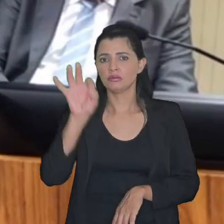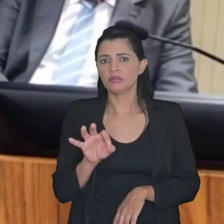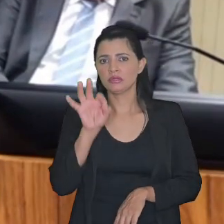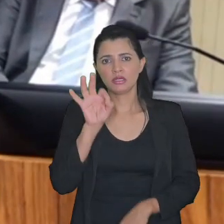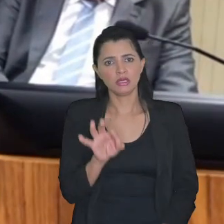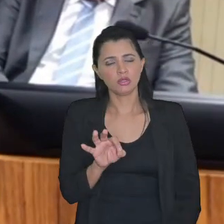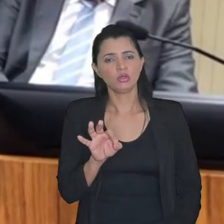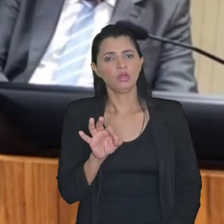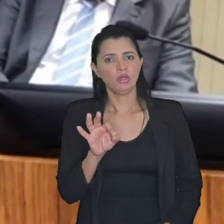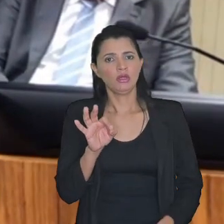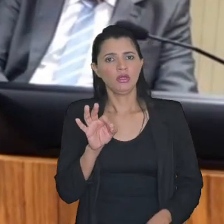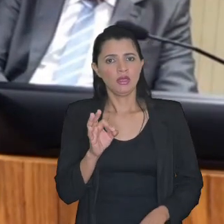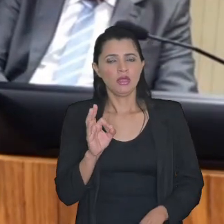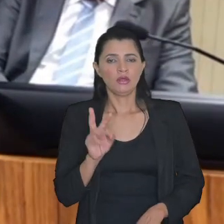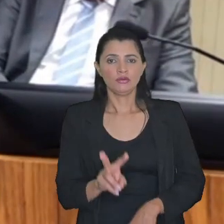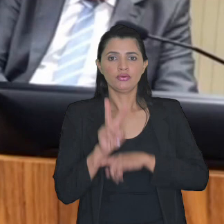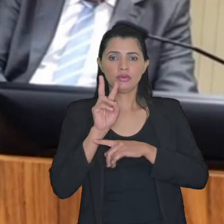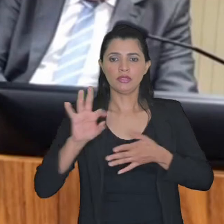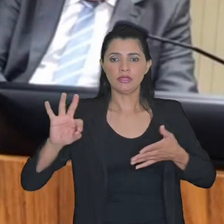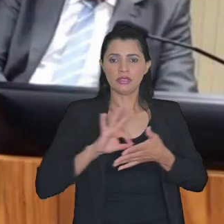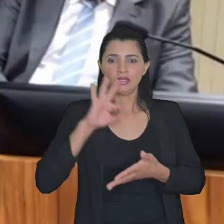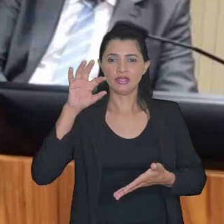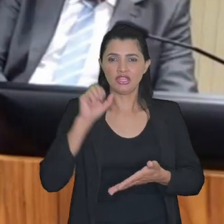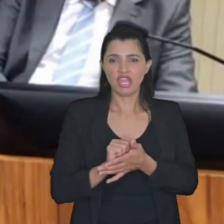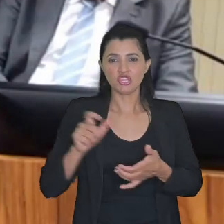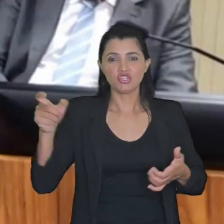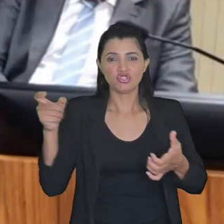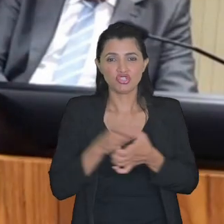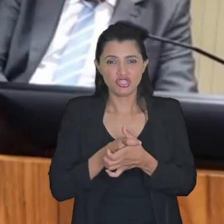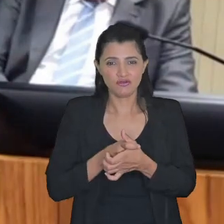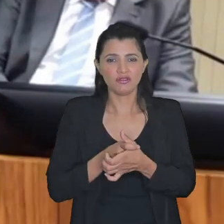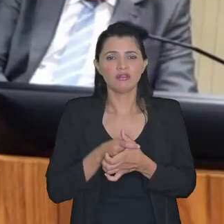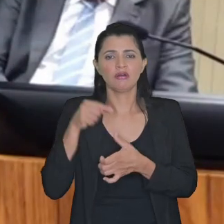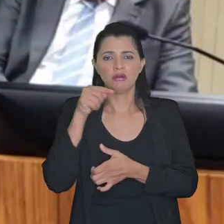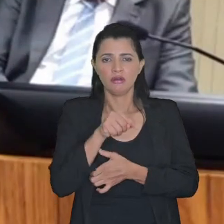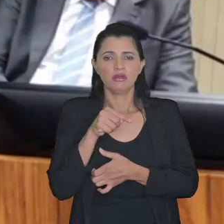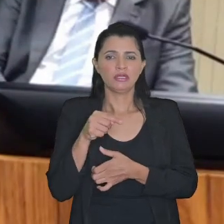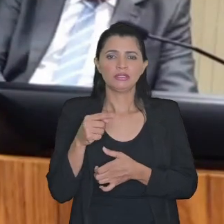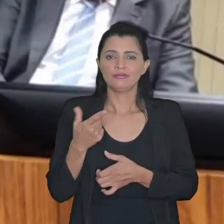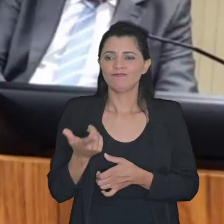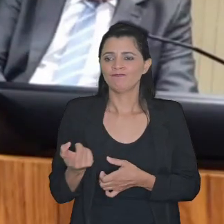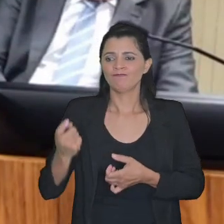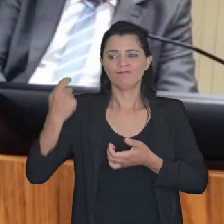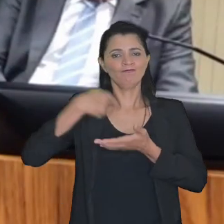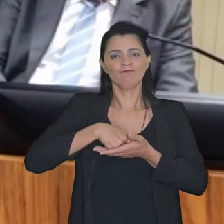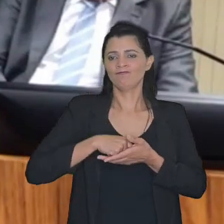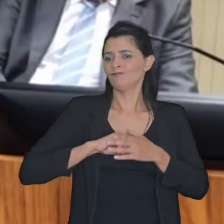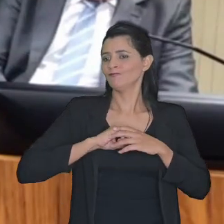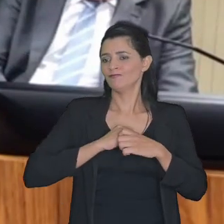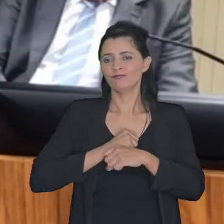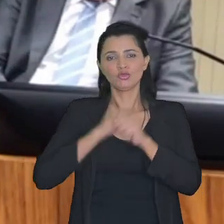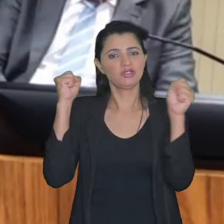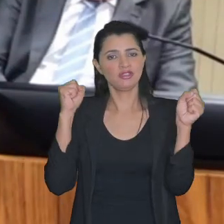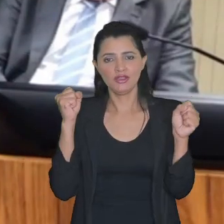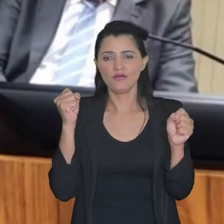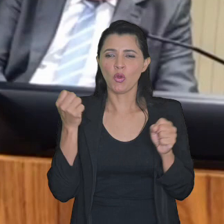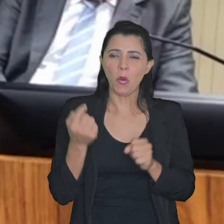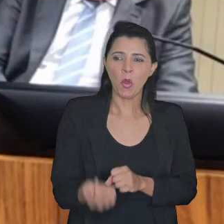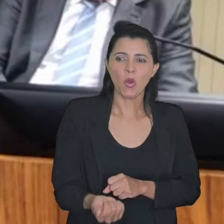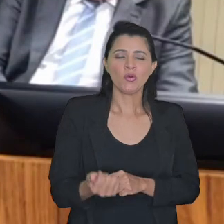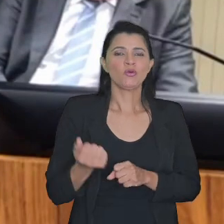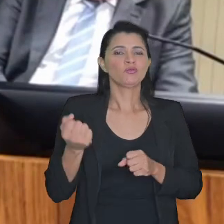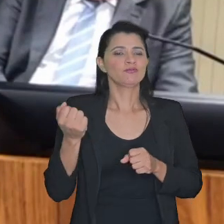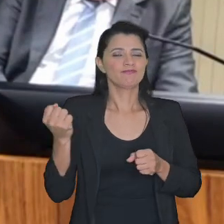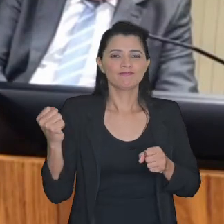% dos créditos inscritos em dívida ativa são irrecuperáveis ou de baixa recuperação